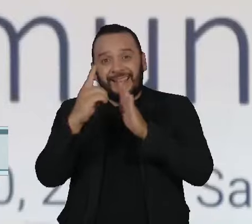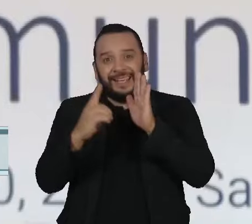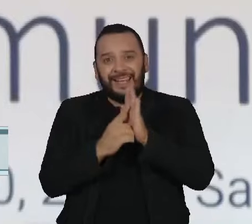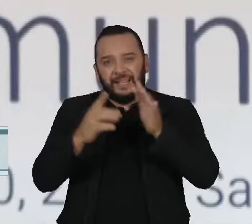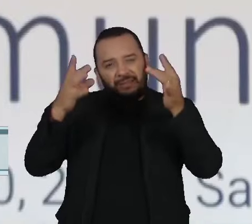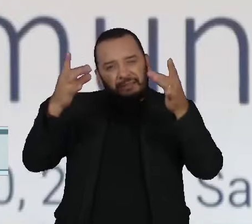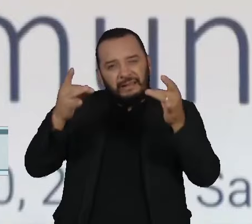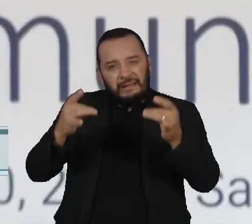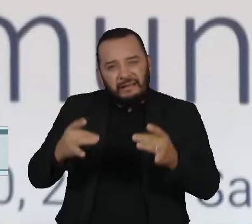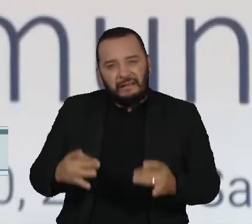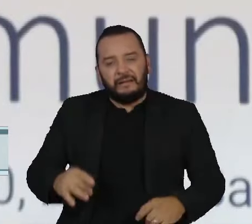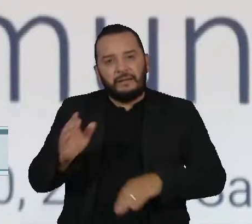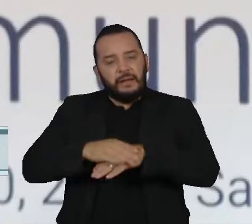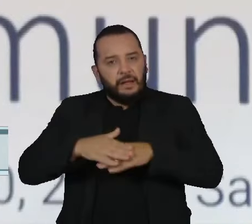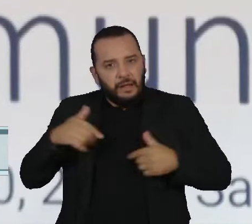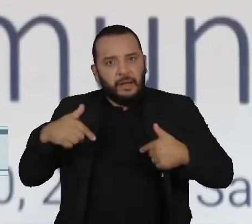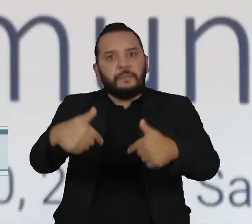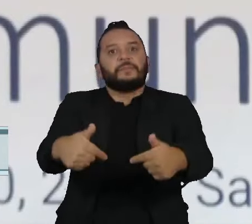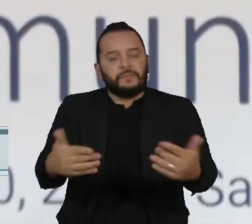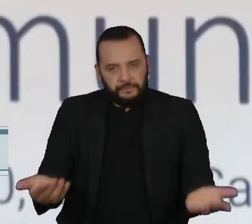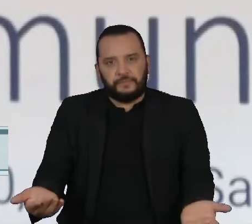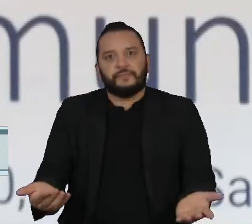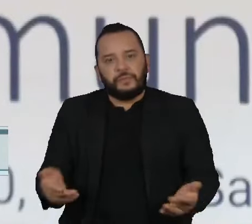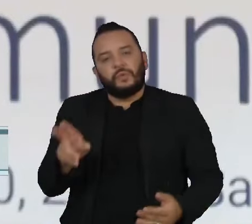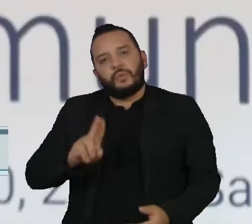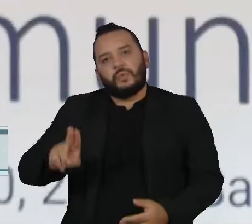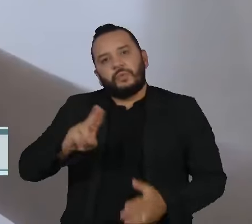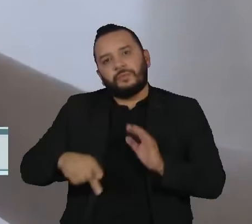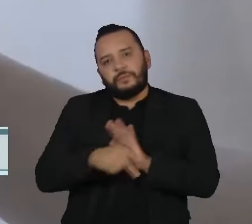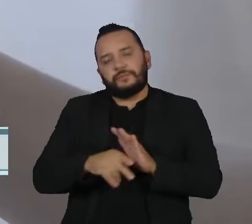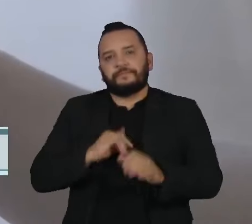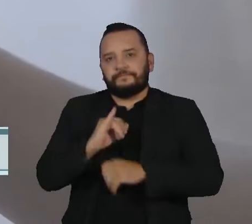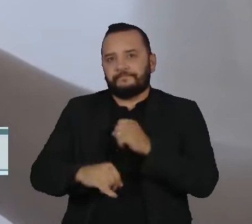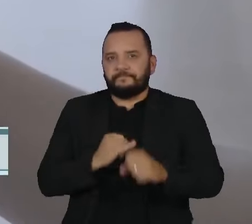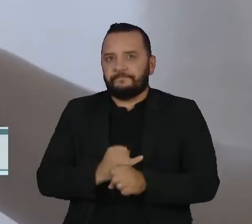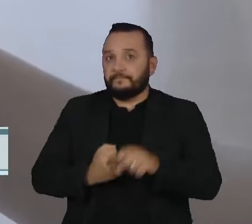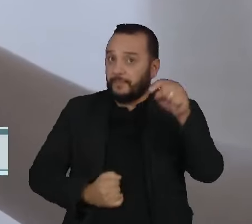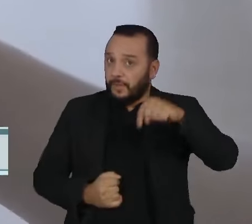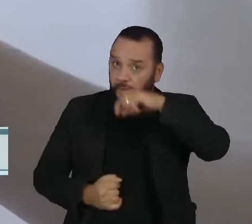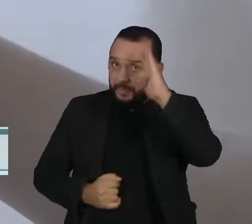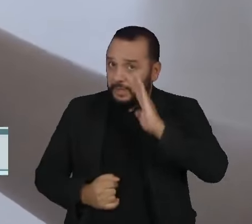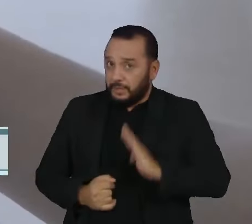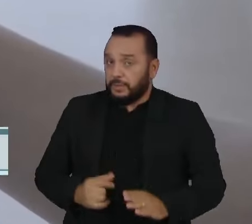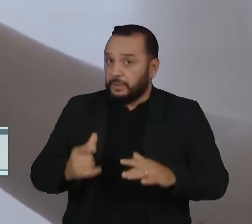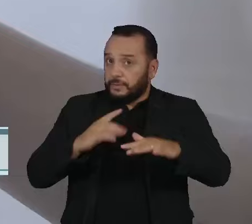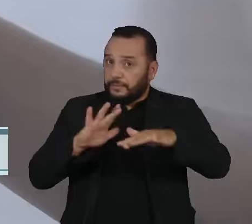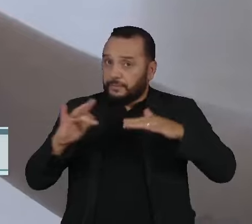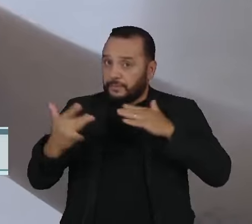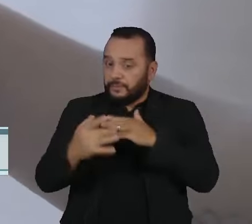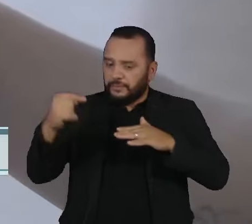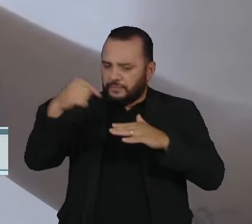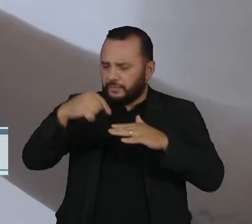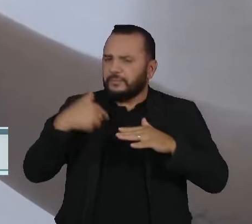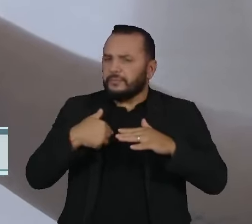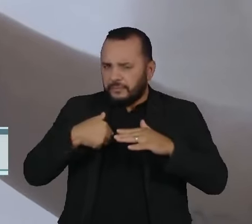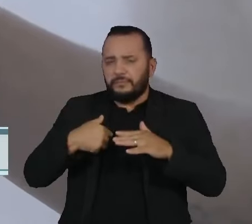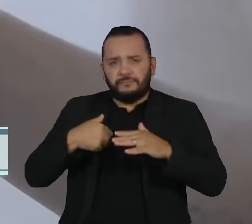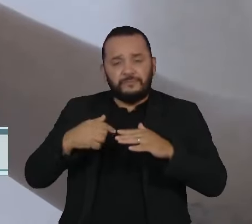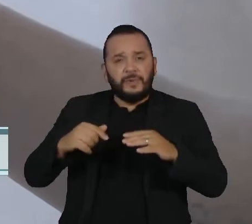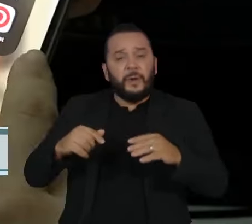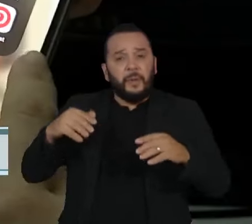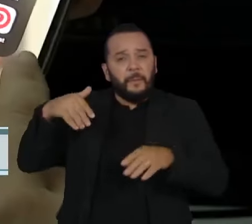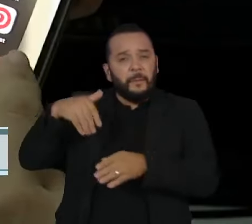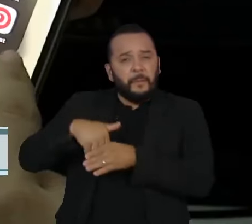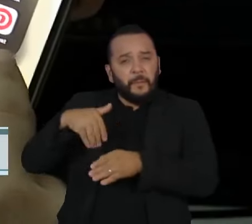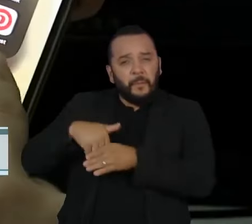aplicabilidade do uso da internet. No Brasil, o uso das redes sociais para a realização de campanhas